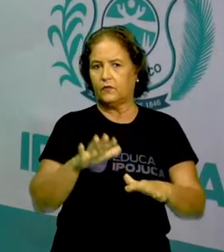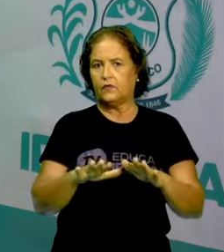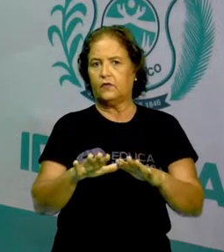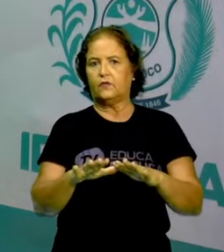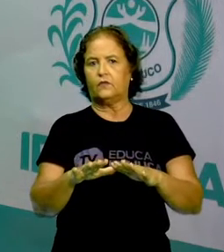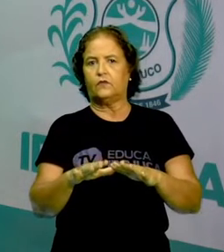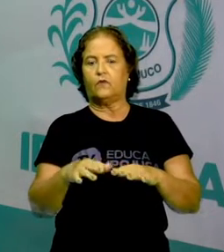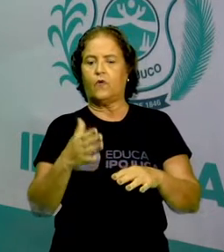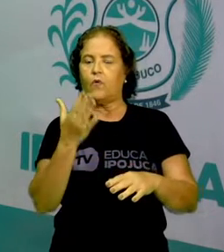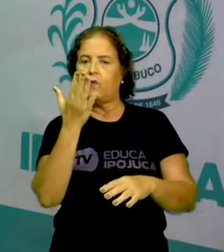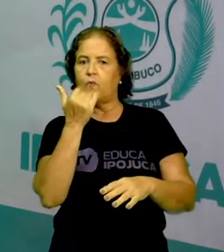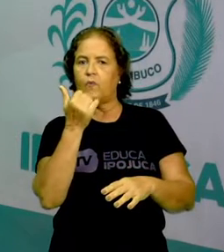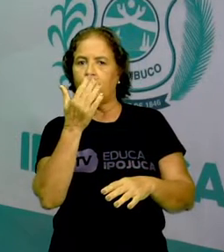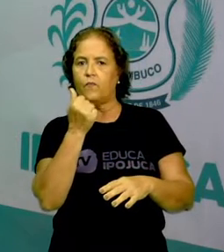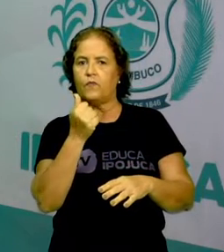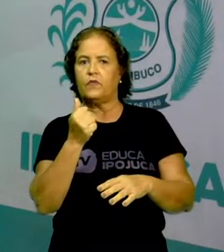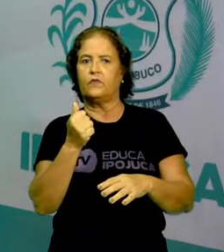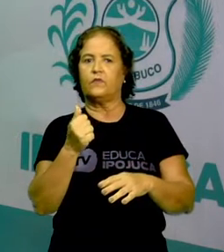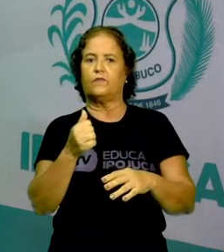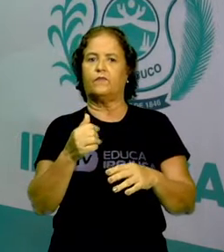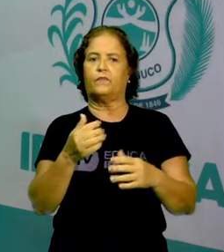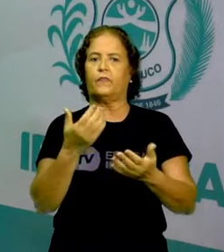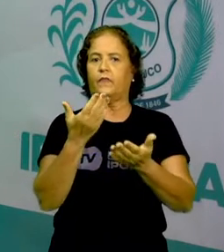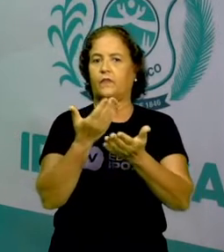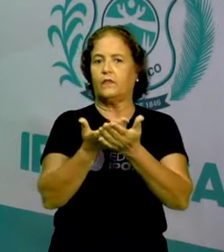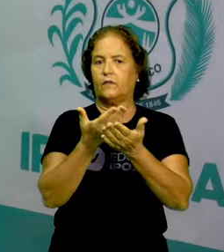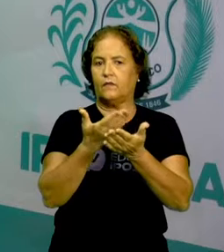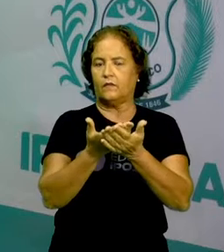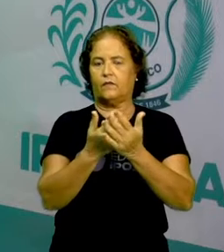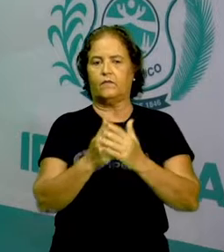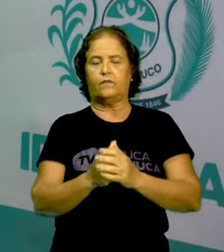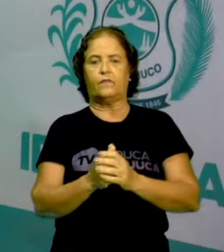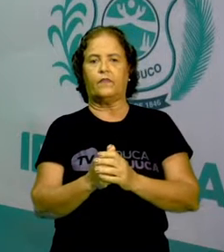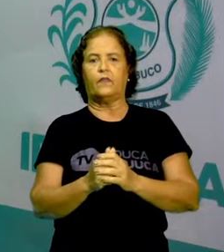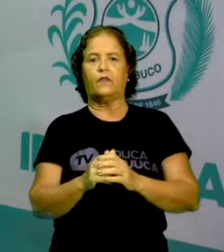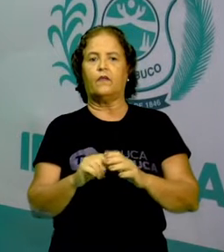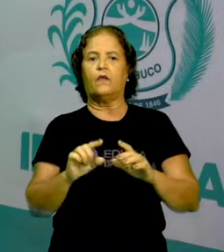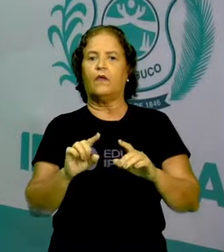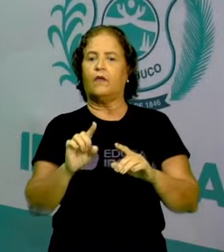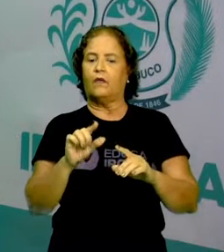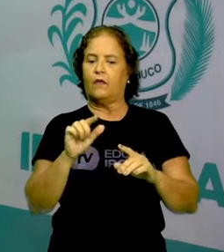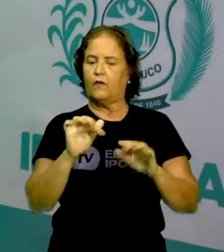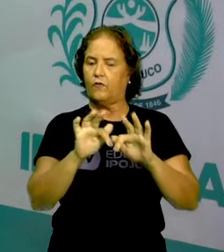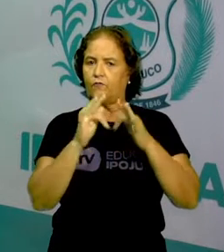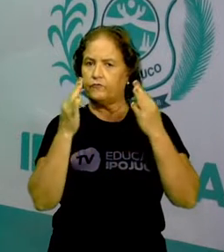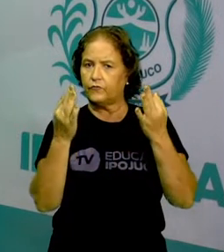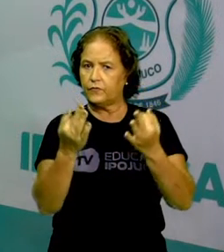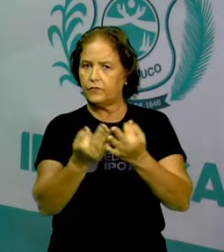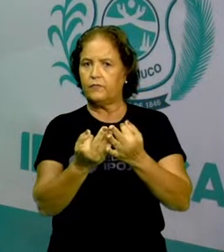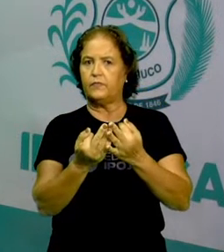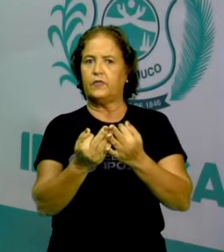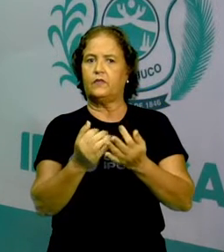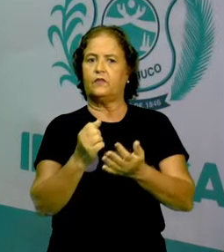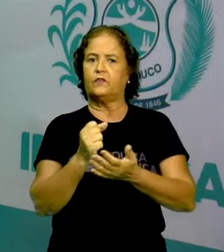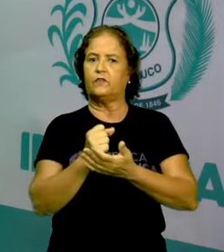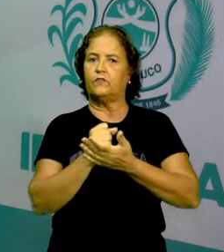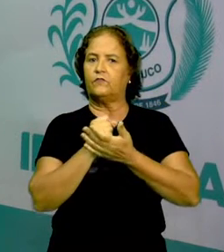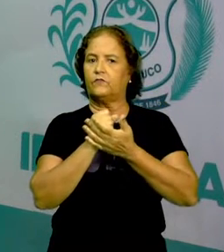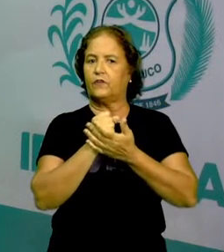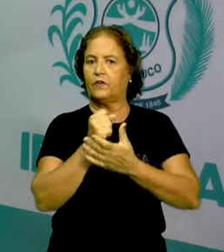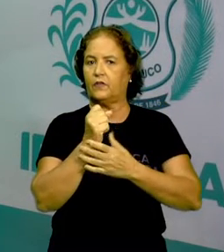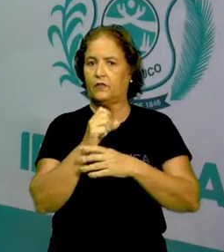e educação. Então a família é ela que vai garantir tudo isso, através de quem?